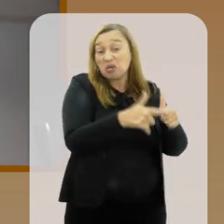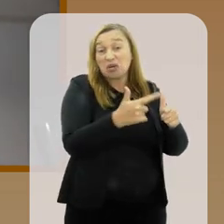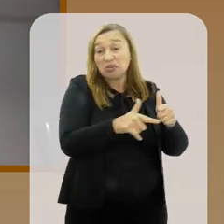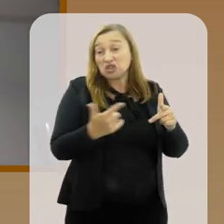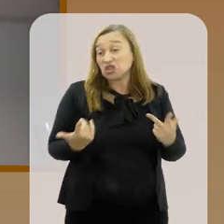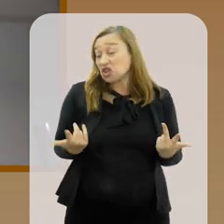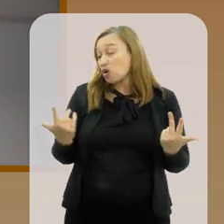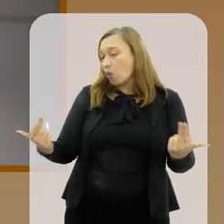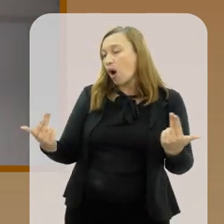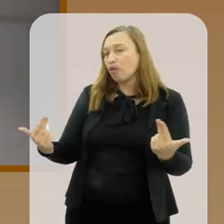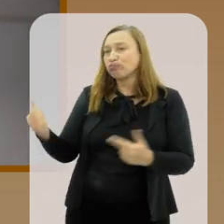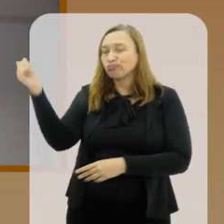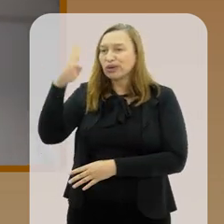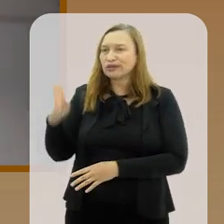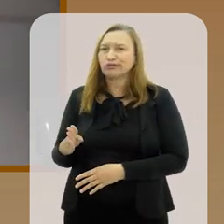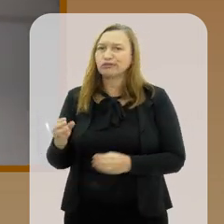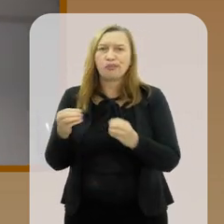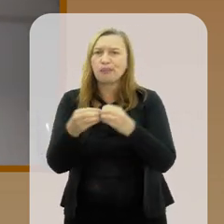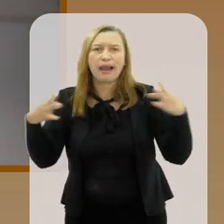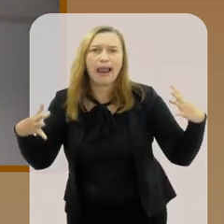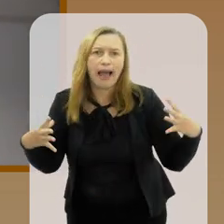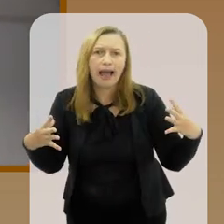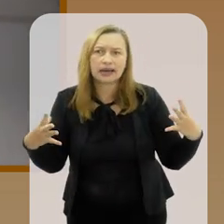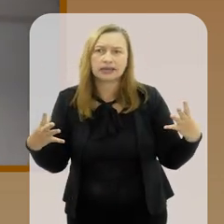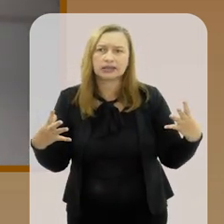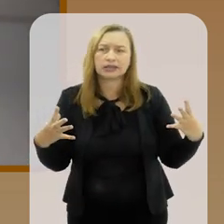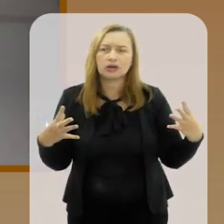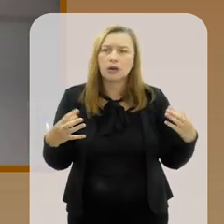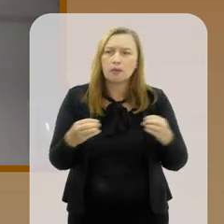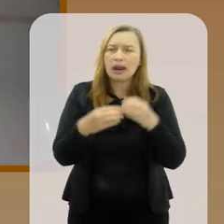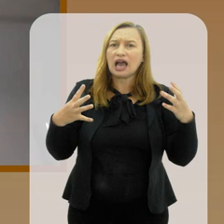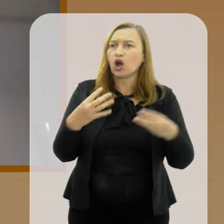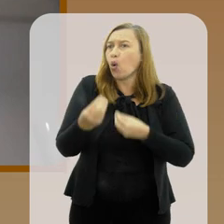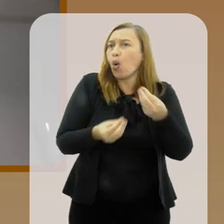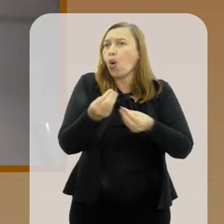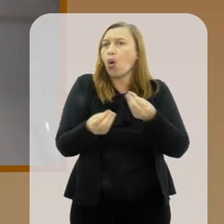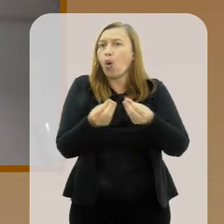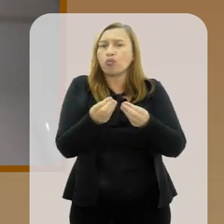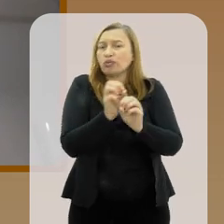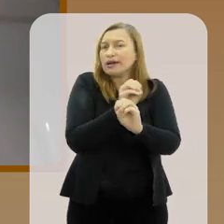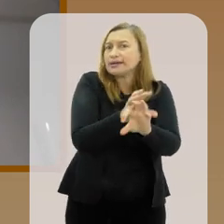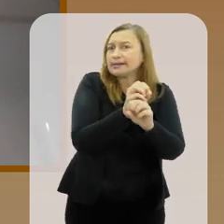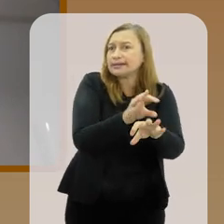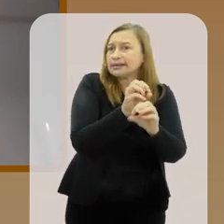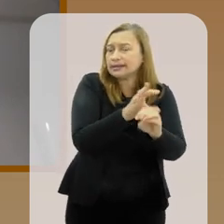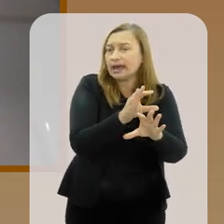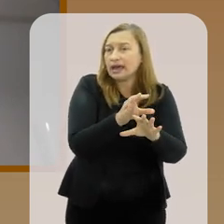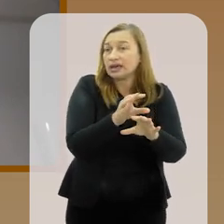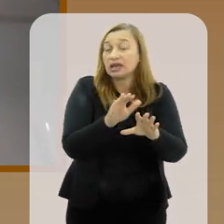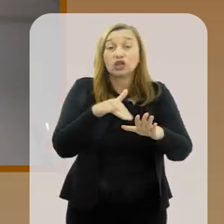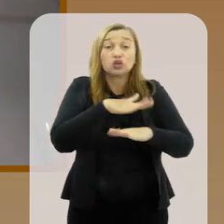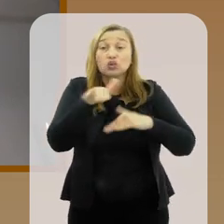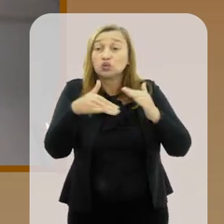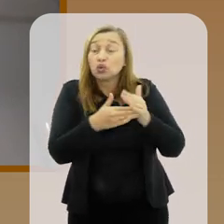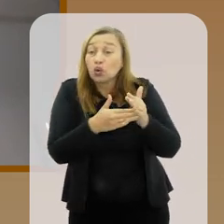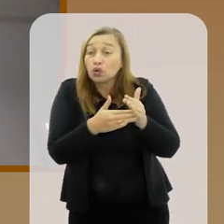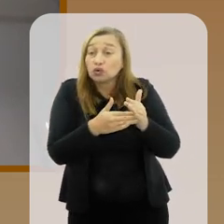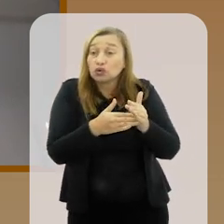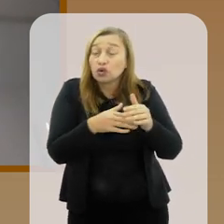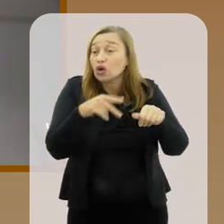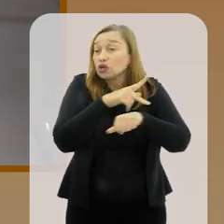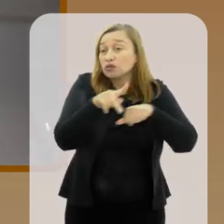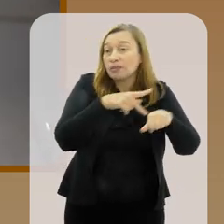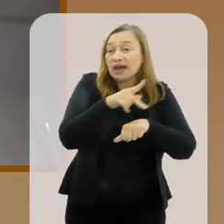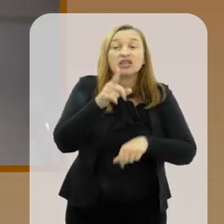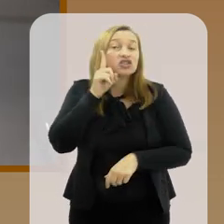todos os problemas que o Brasil tem. Você não vai ter uma solução mágica sobre isso. Não existe uma maneira mágica de ensino. Isso é um conflito em todos